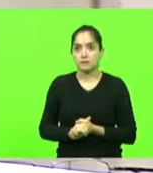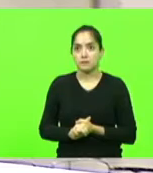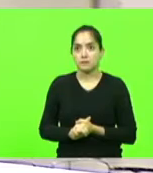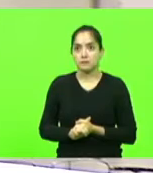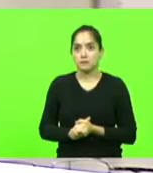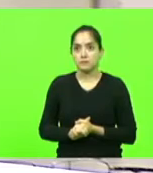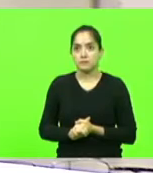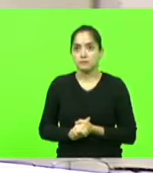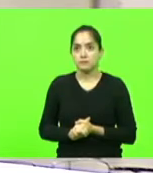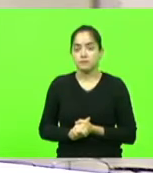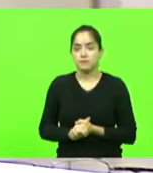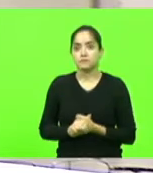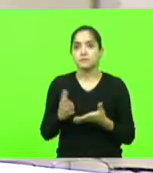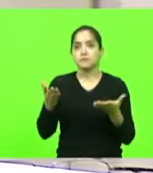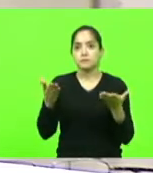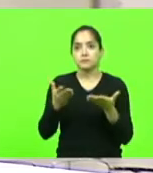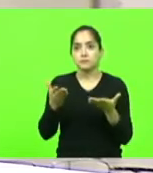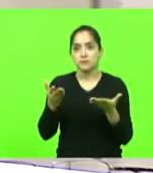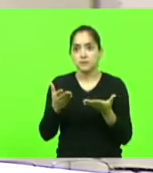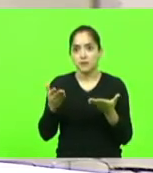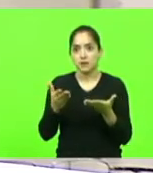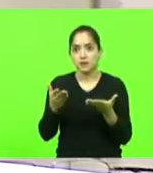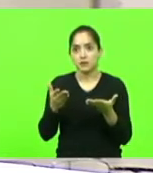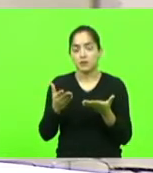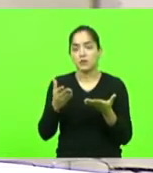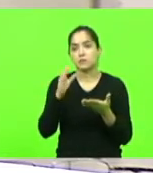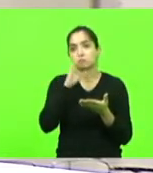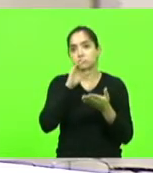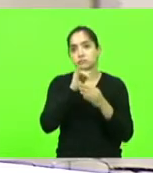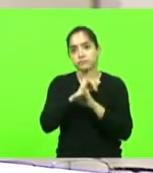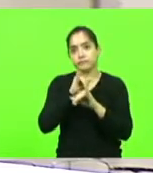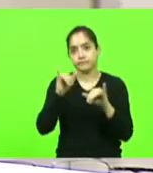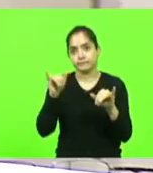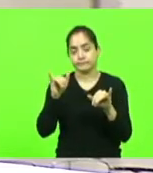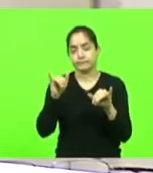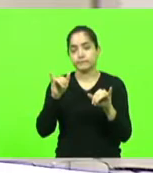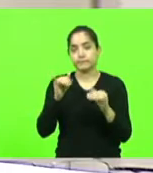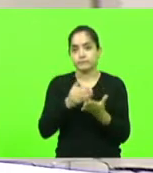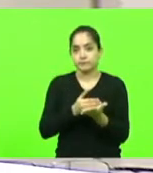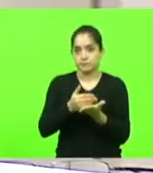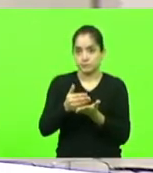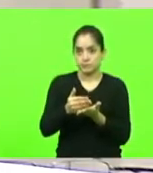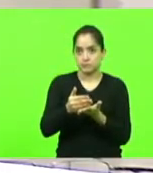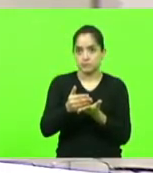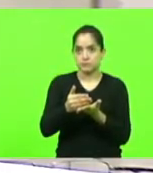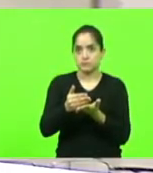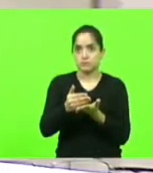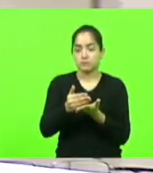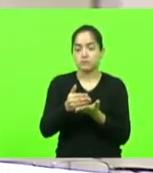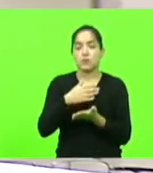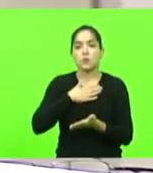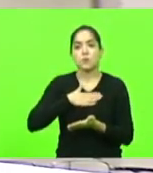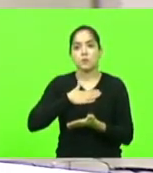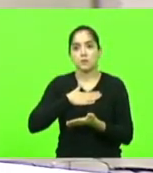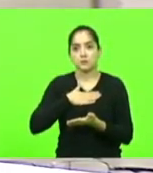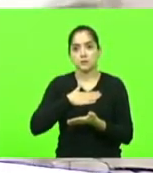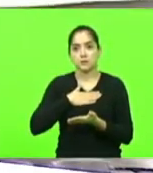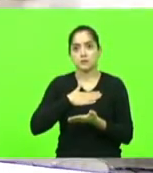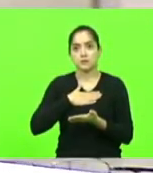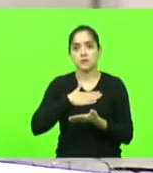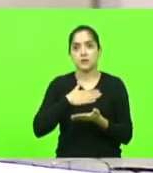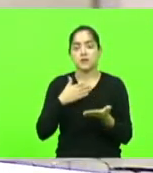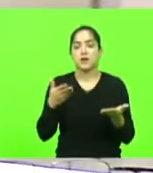e entraremos imediatamente em breves comunicações. E tenho o prazer e a honra, neste